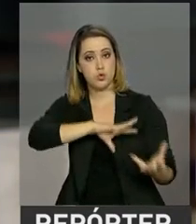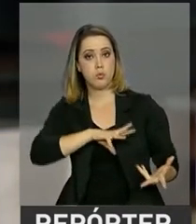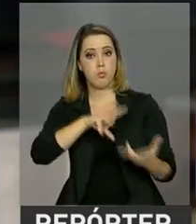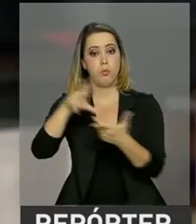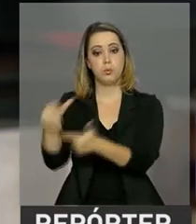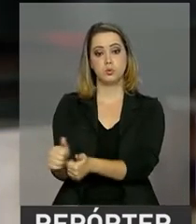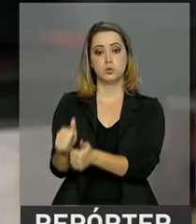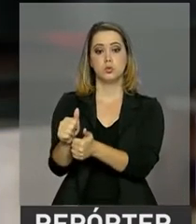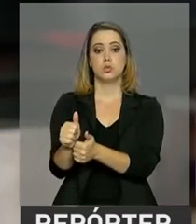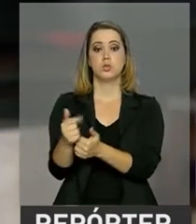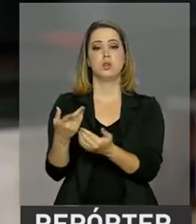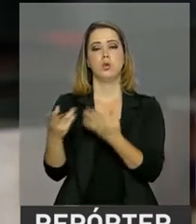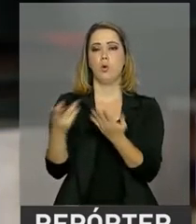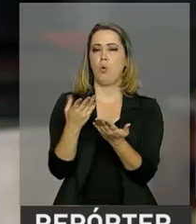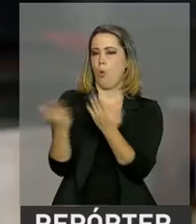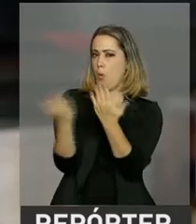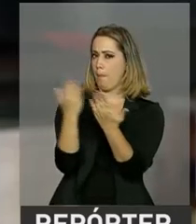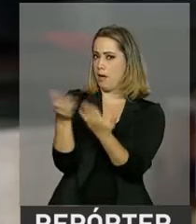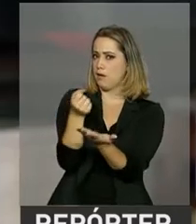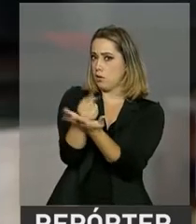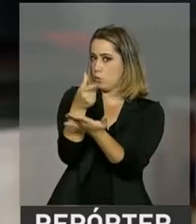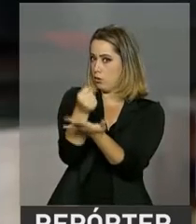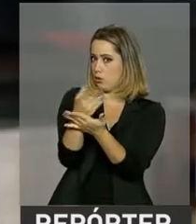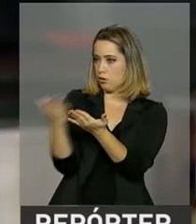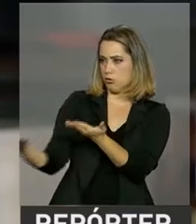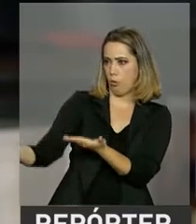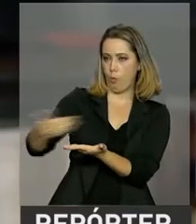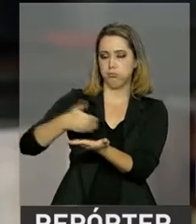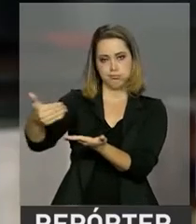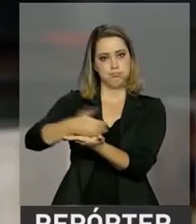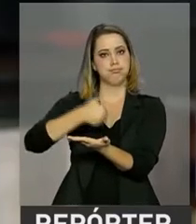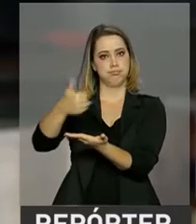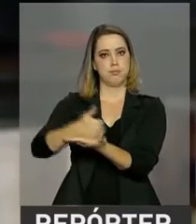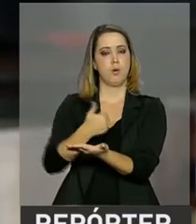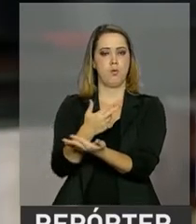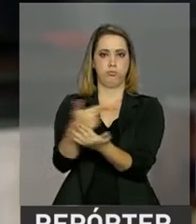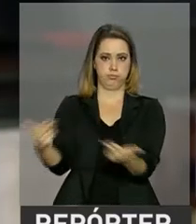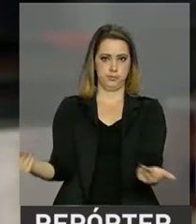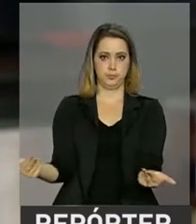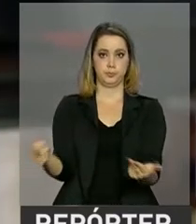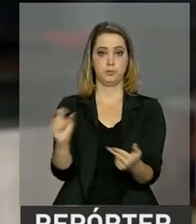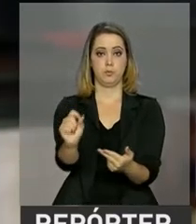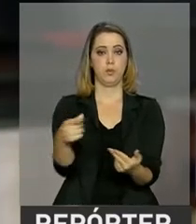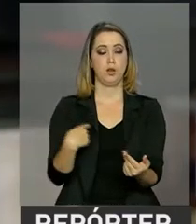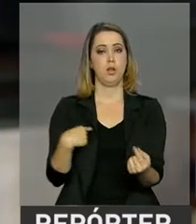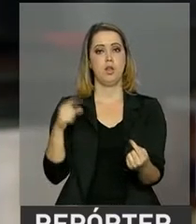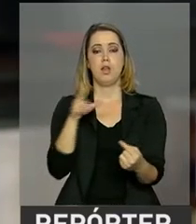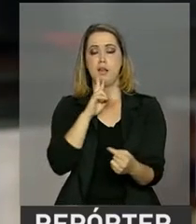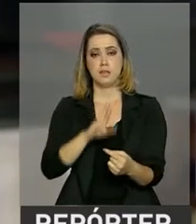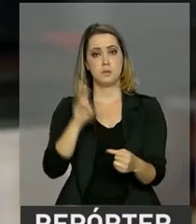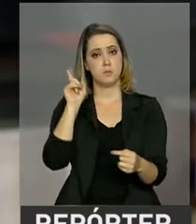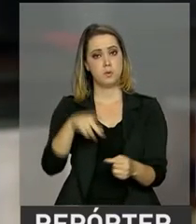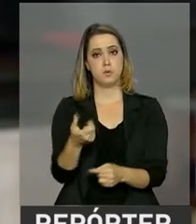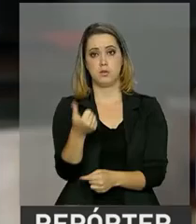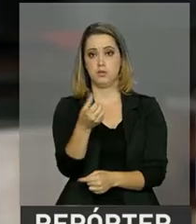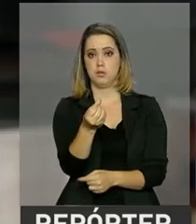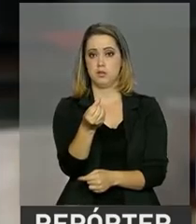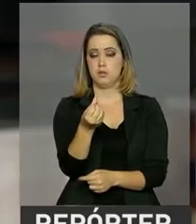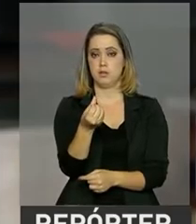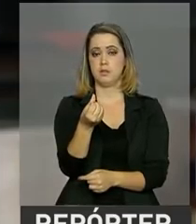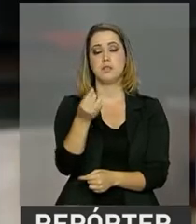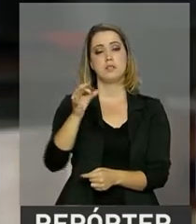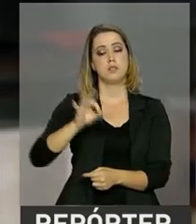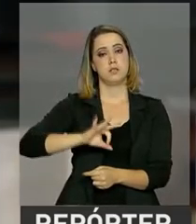vende mais produtos lá para fora do que compra, do que importa esses produtos. O resultado obtido até agora, como você disse, é 16%